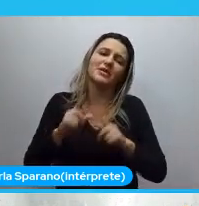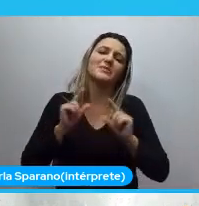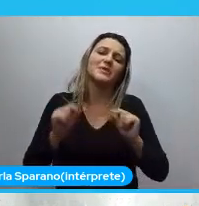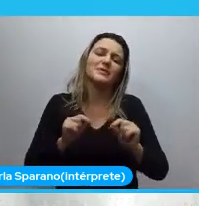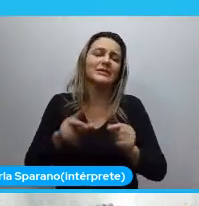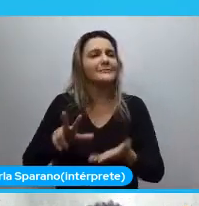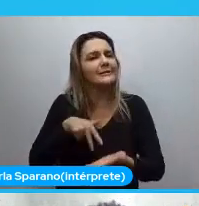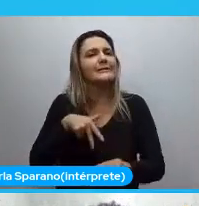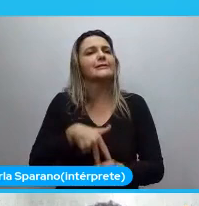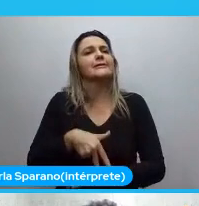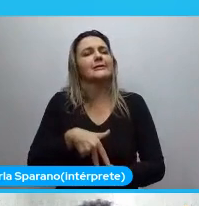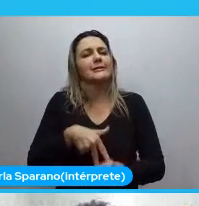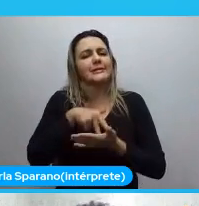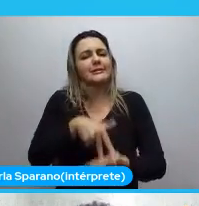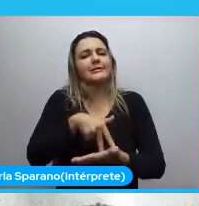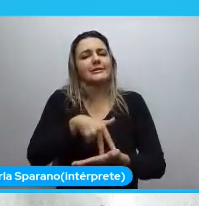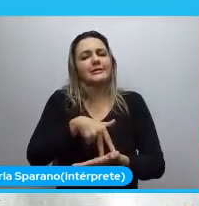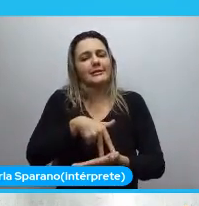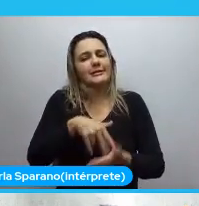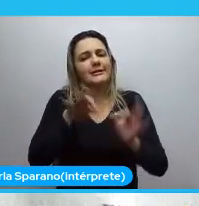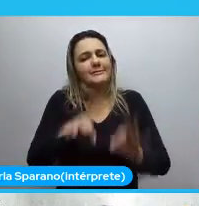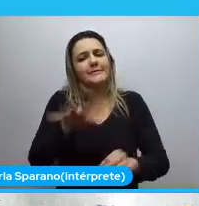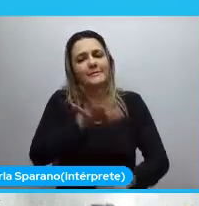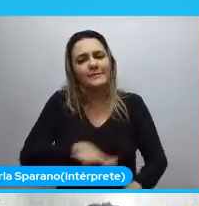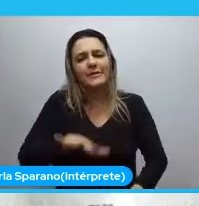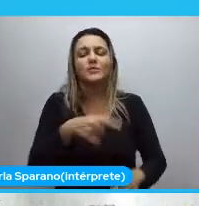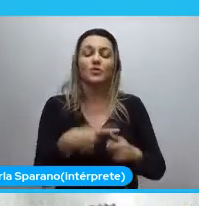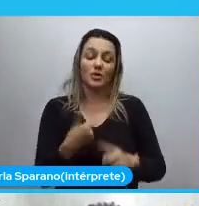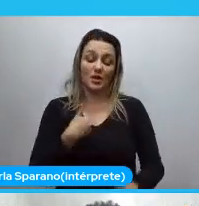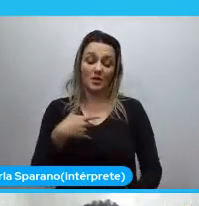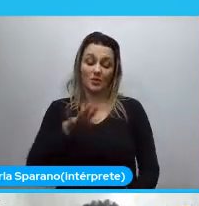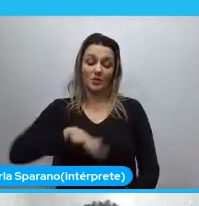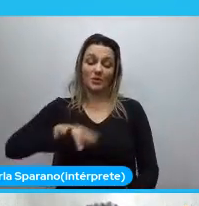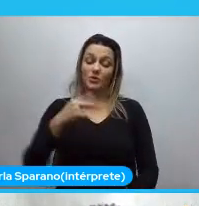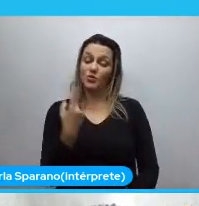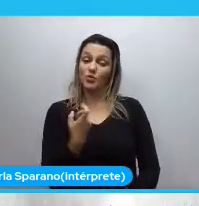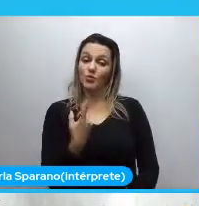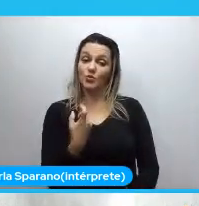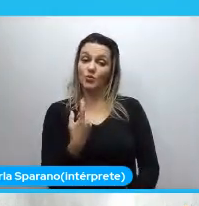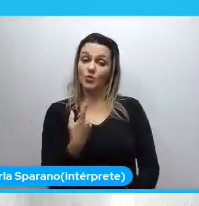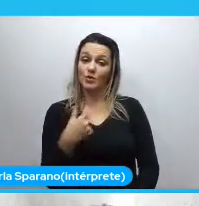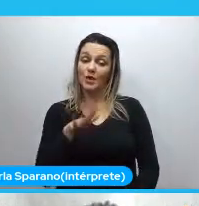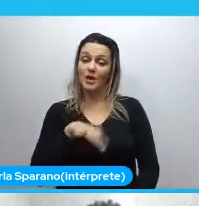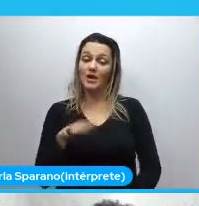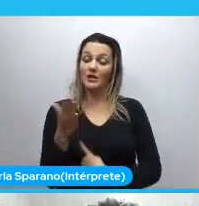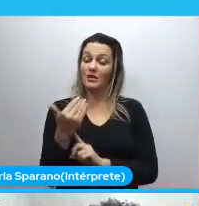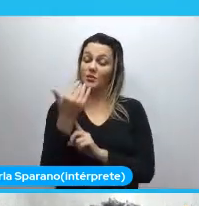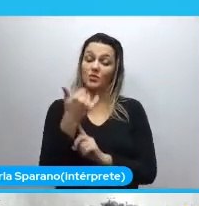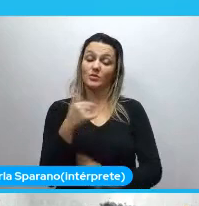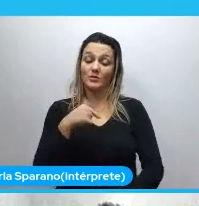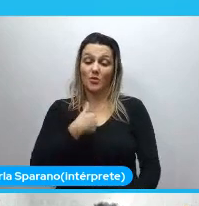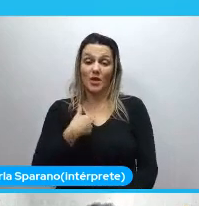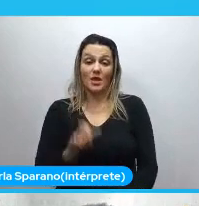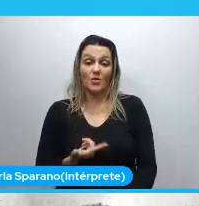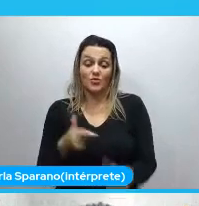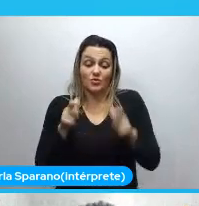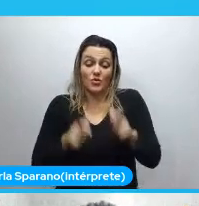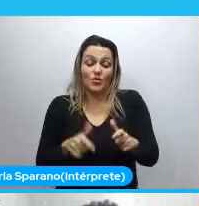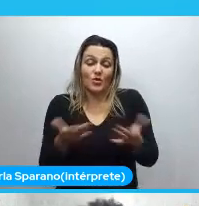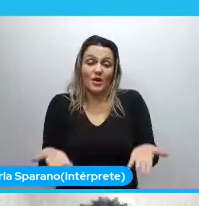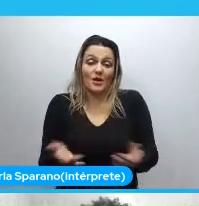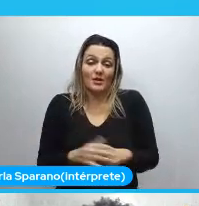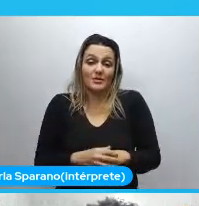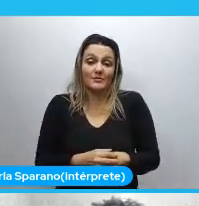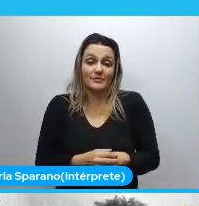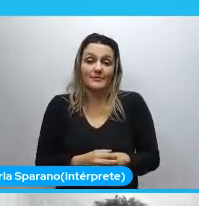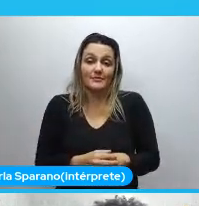nisso. Porque eu vivo num ambiente em onde a única pessoa de tecnologia sou eu. Pensando assim a nível local. Ou a